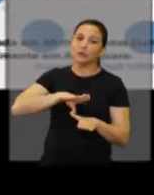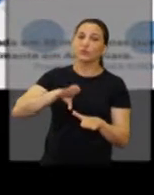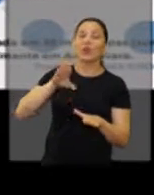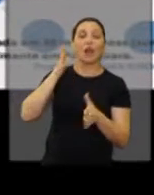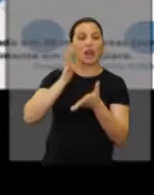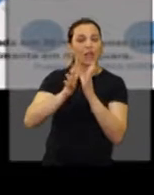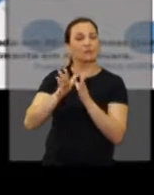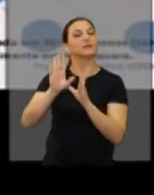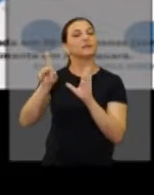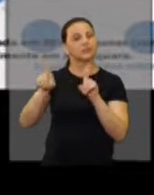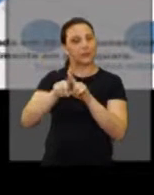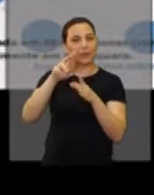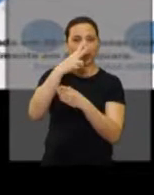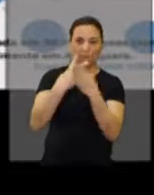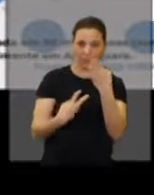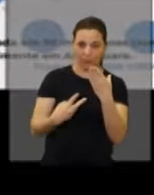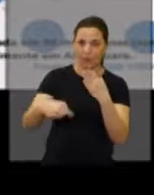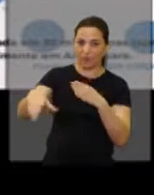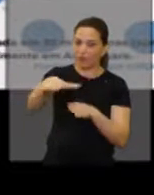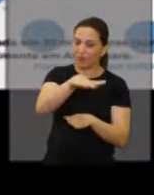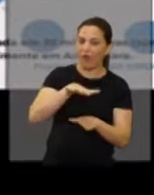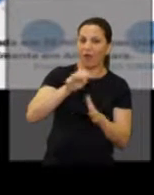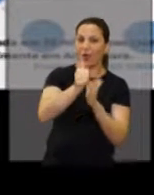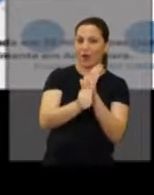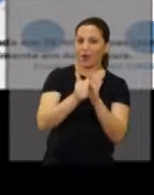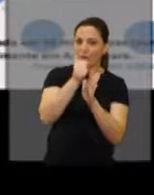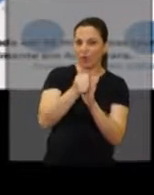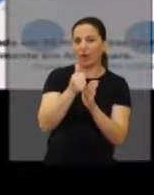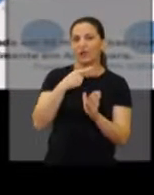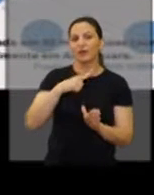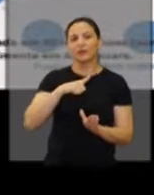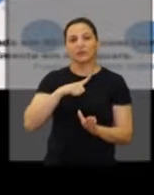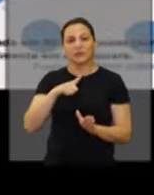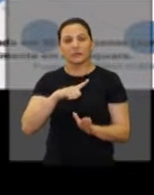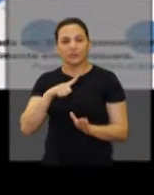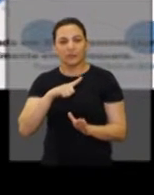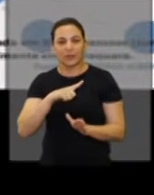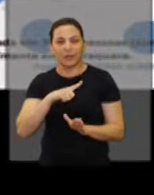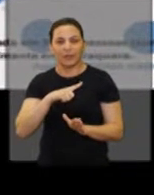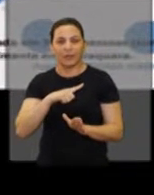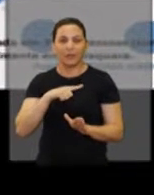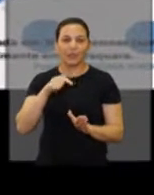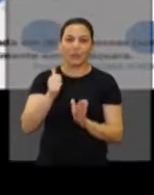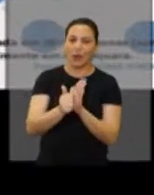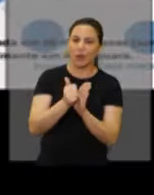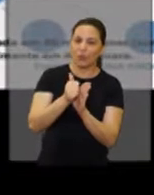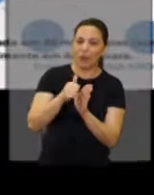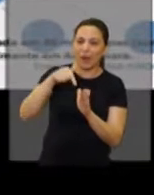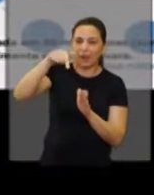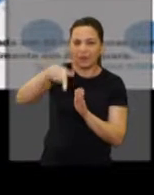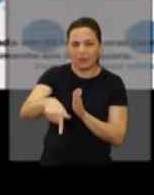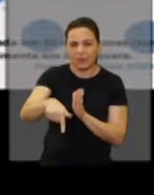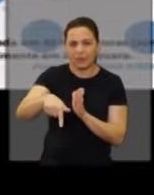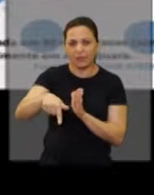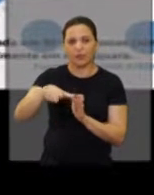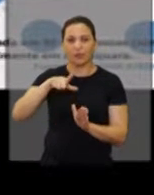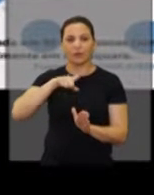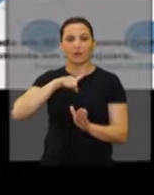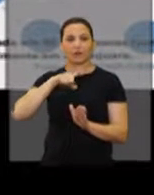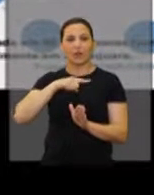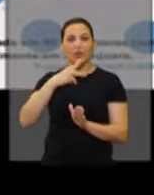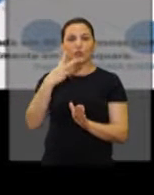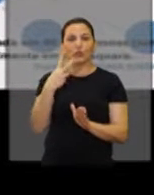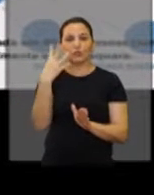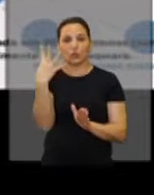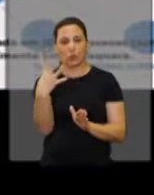bilíngues. Trazendo aqui para a nossa região, nós temos, Araraquara compreende